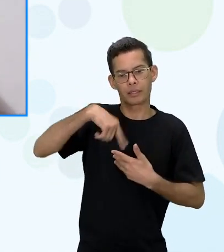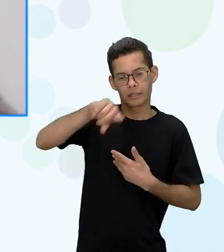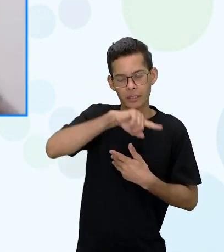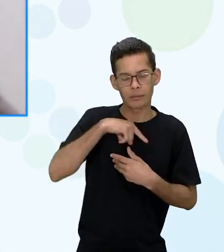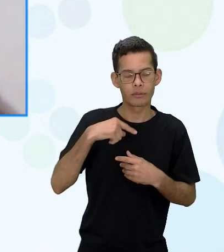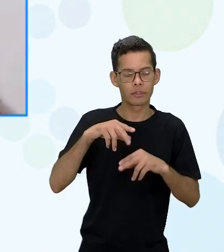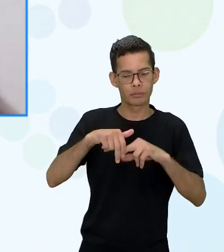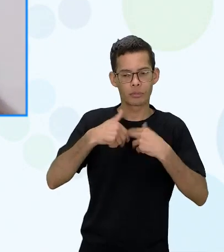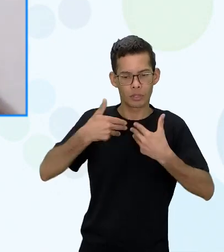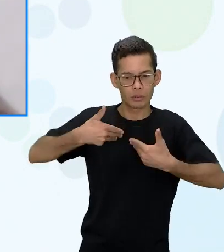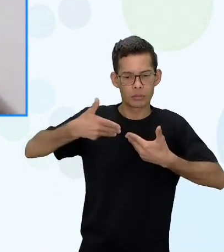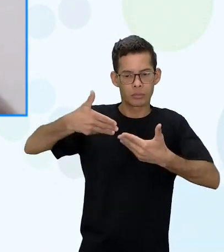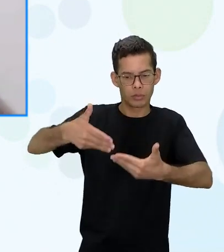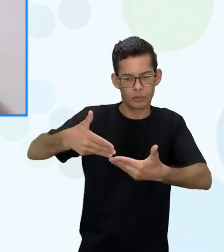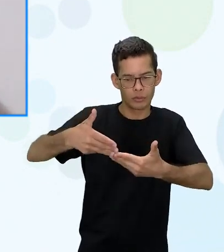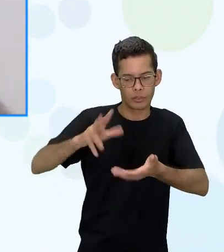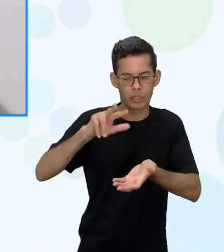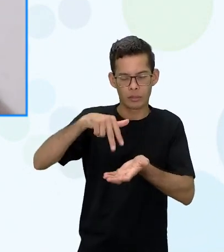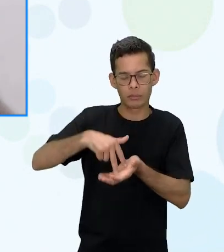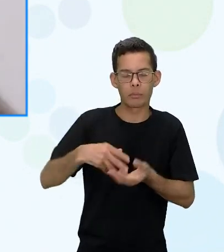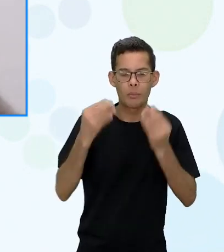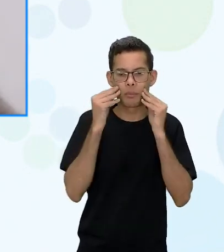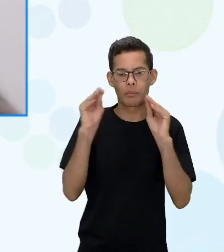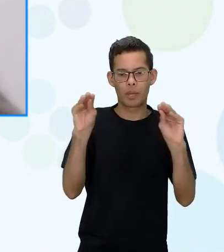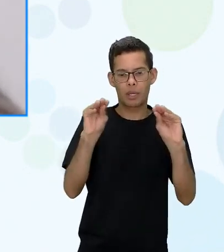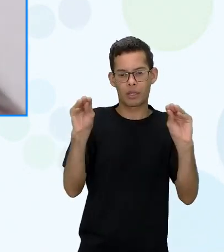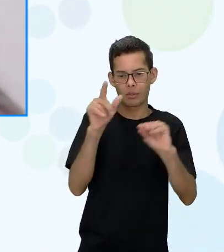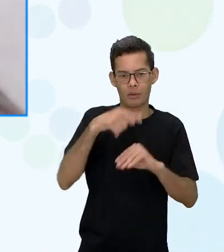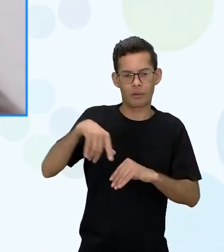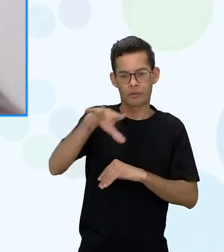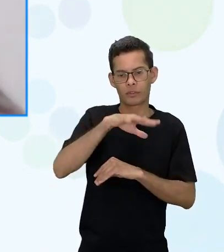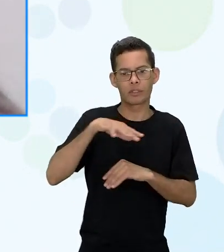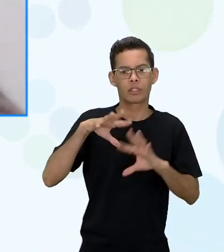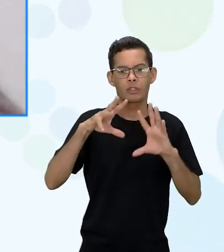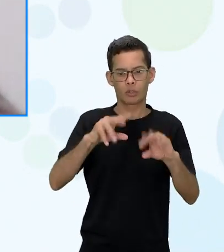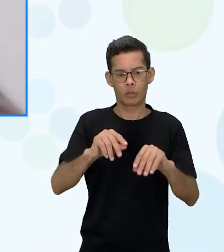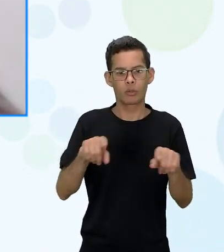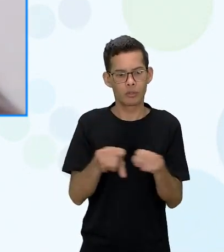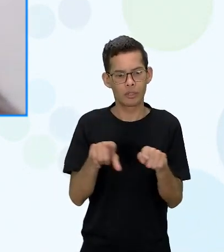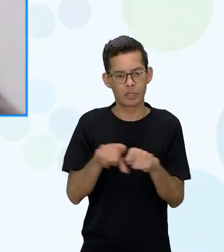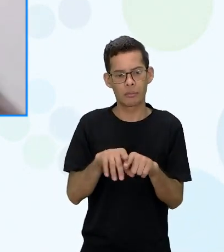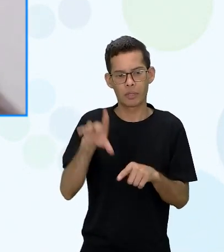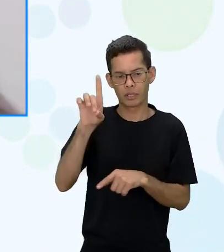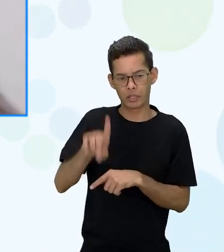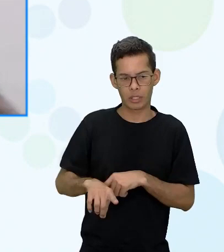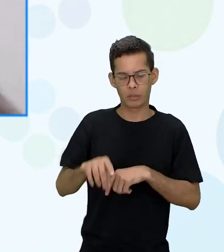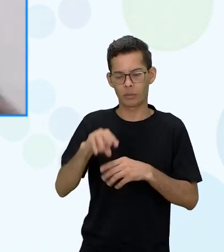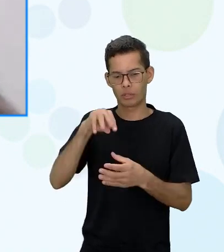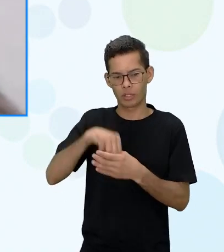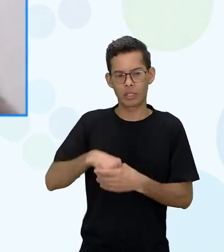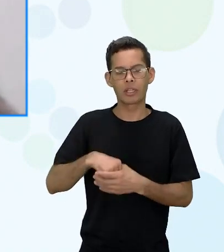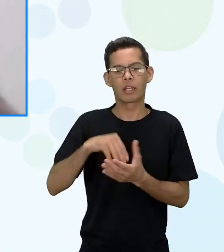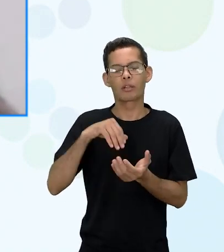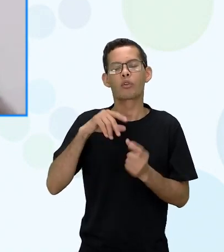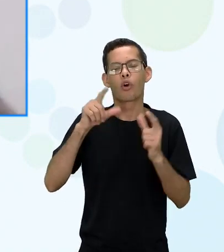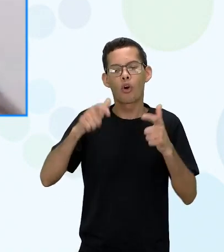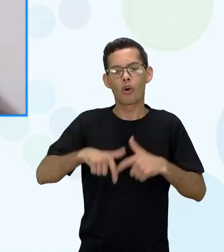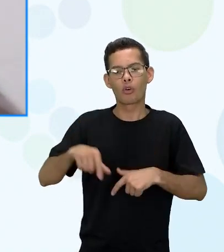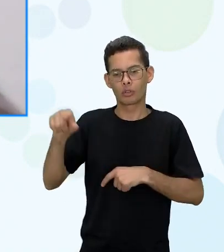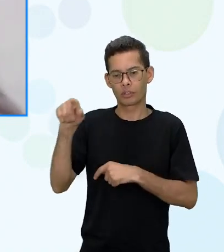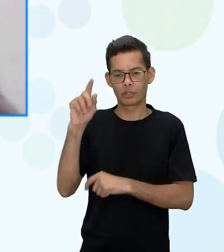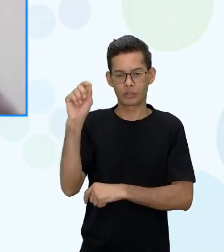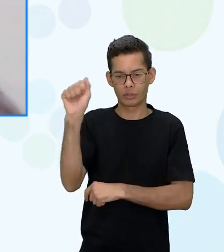vocês terem me chamado então um beijo aí para todo mundo quero agradecer a diretoria de Suzano a IB que é minha PEC a